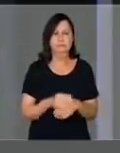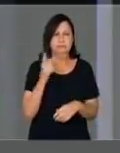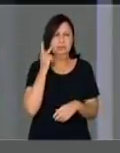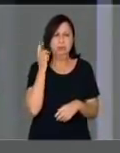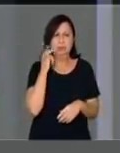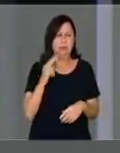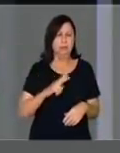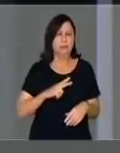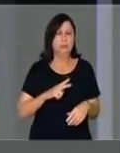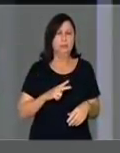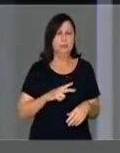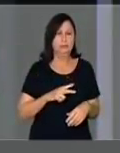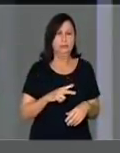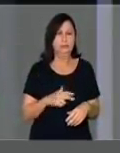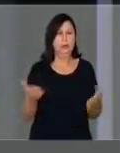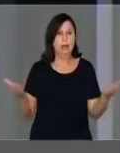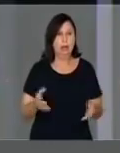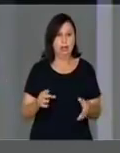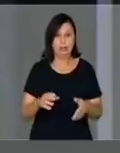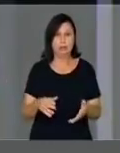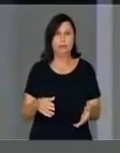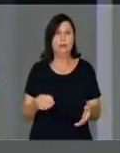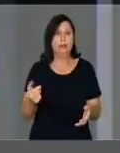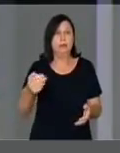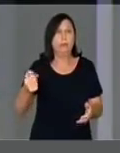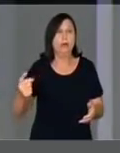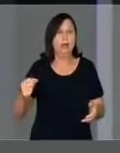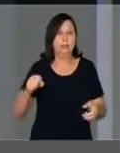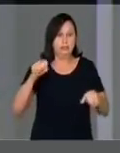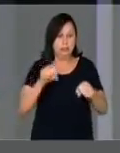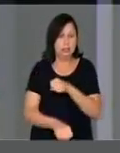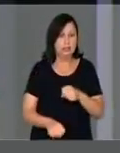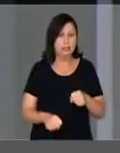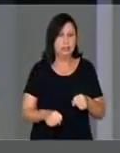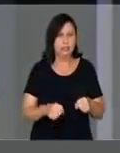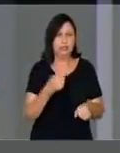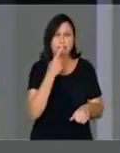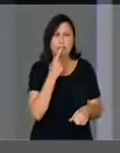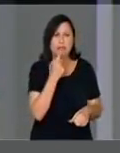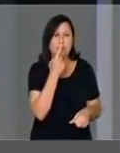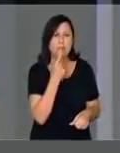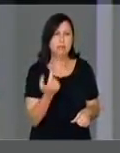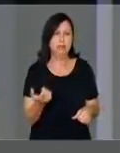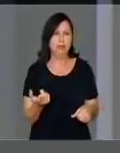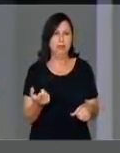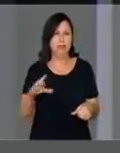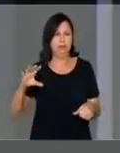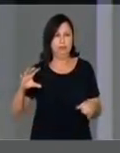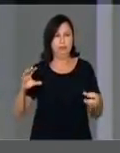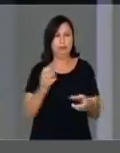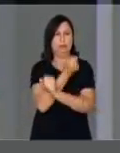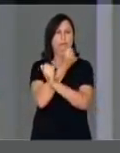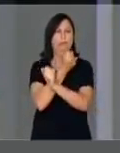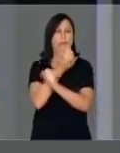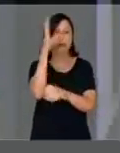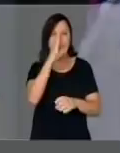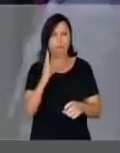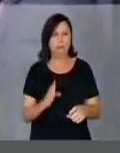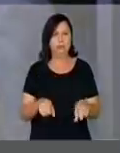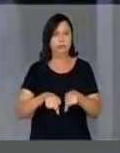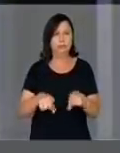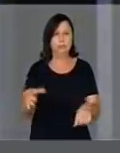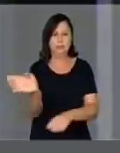vermelho que tem na nossa bandeira. o vermelho da facada que ele tomou. Para salvar o Brasil. A nossa bandeira é verde e